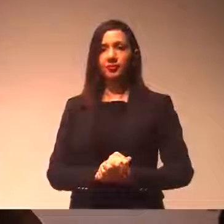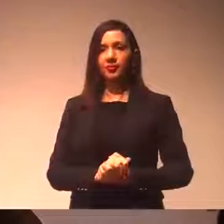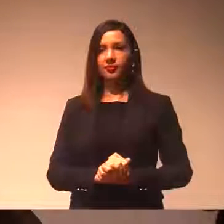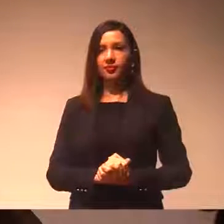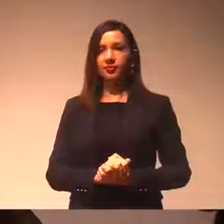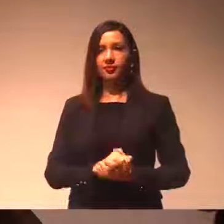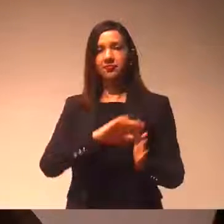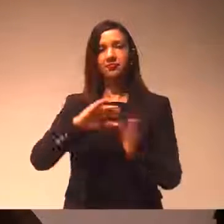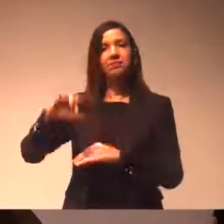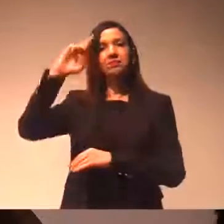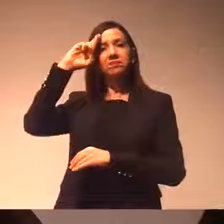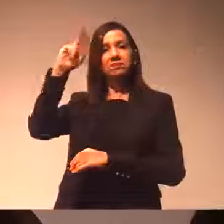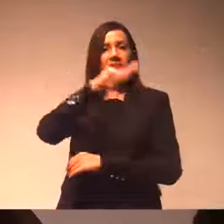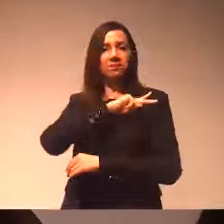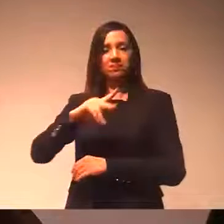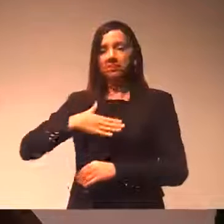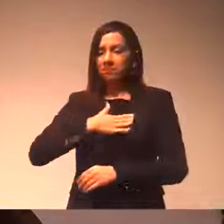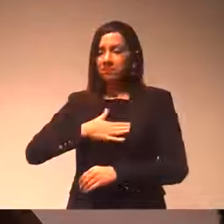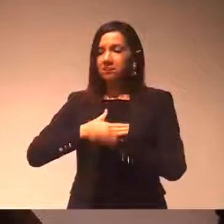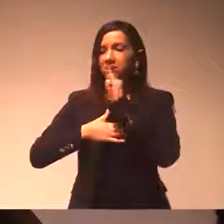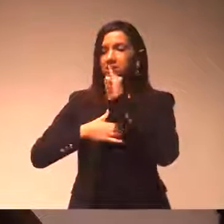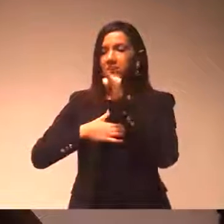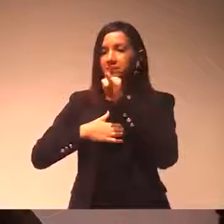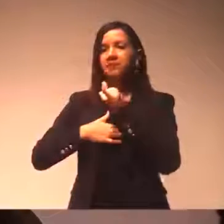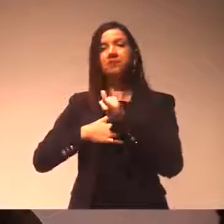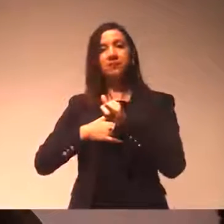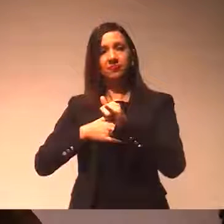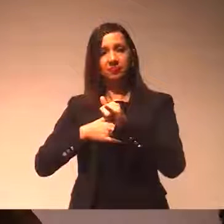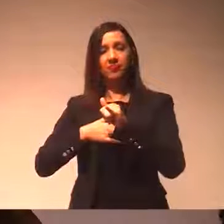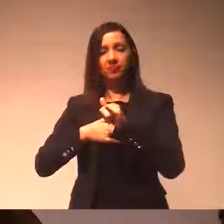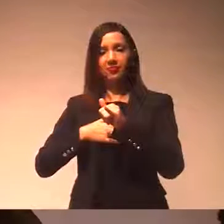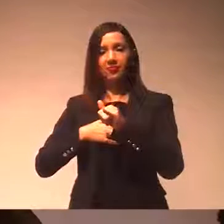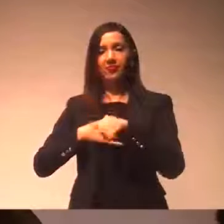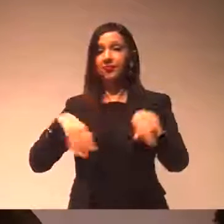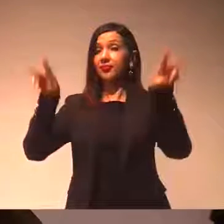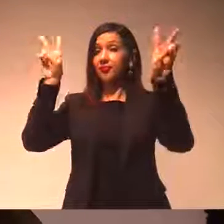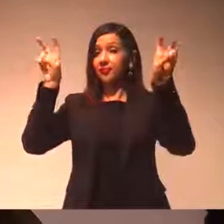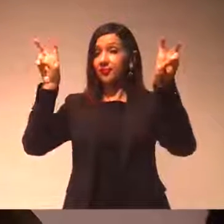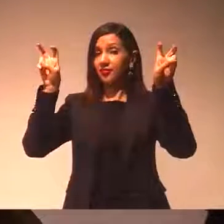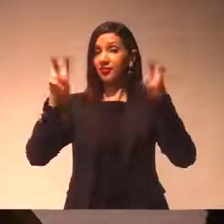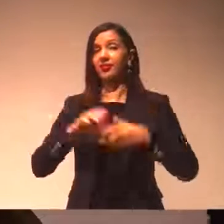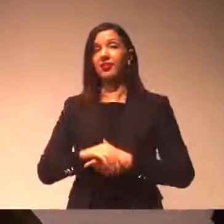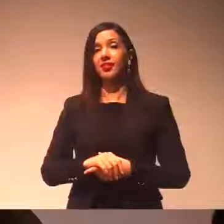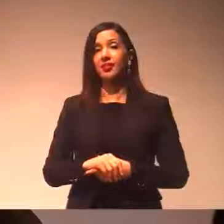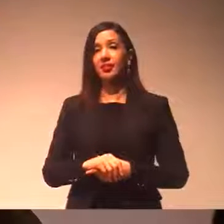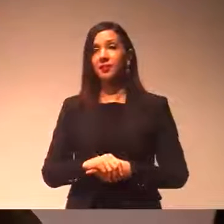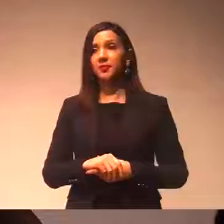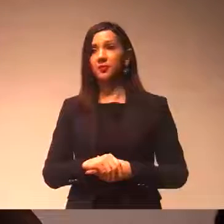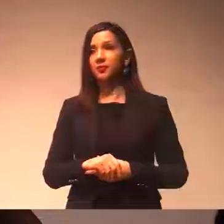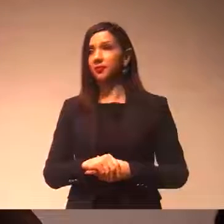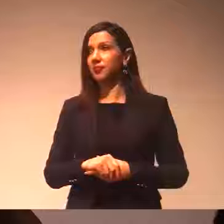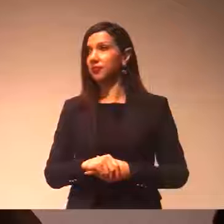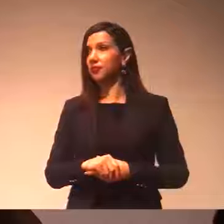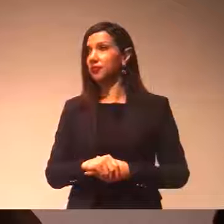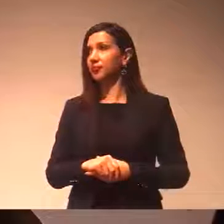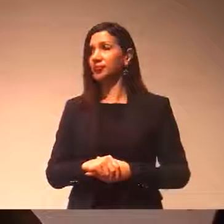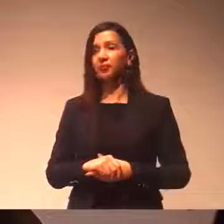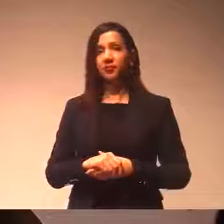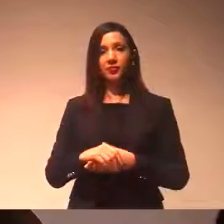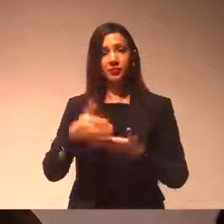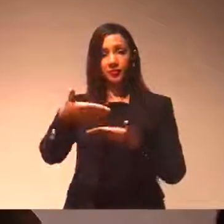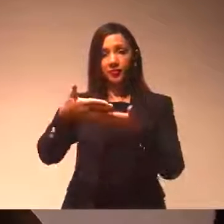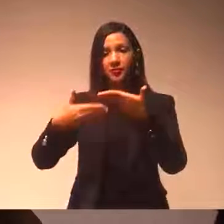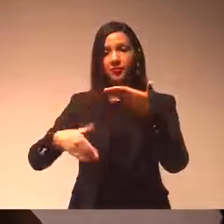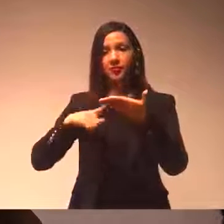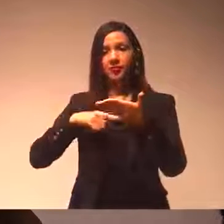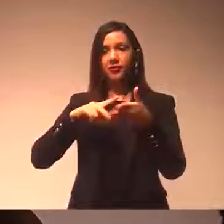Sr. Presidente, gostaria de comentar aqui também, a respeito de um veto que chegou nessa casa, na semana, eu